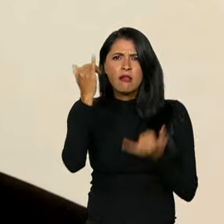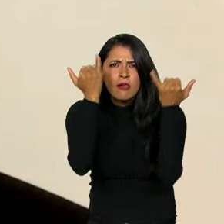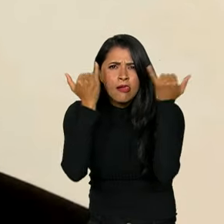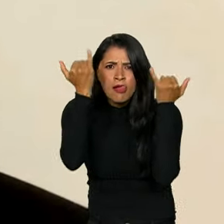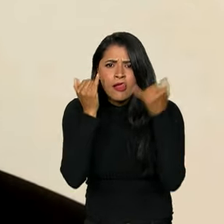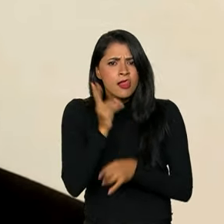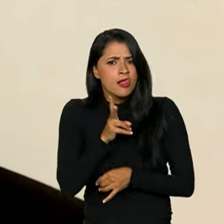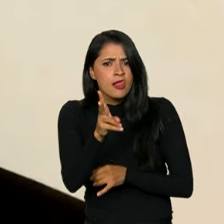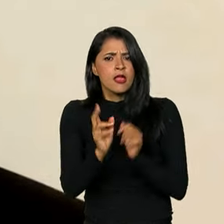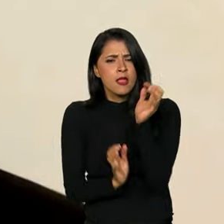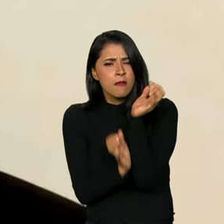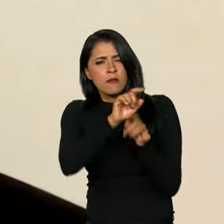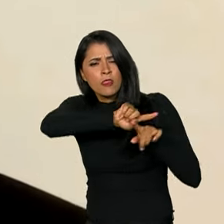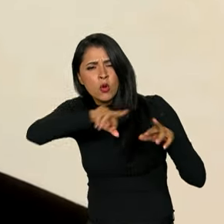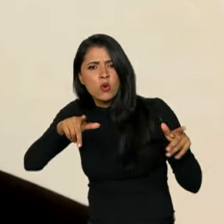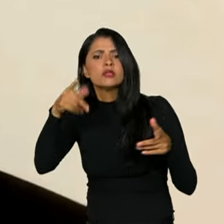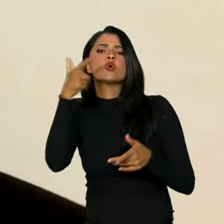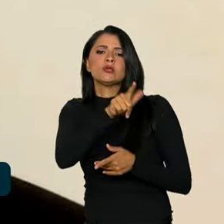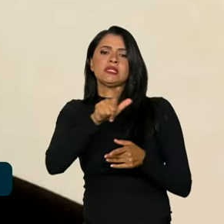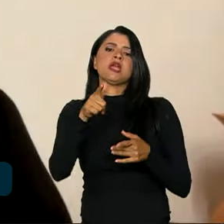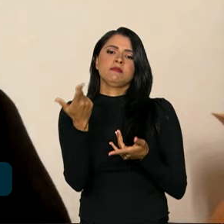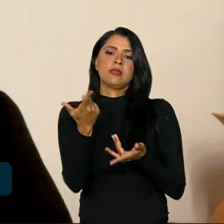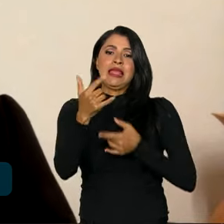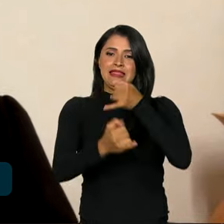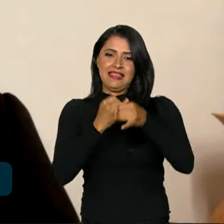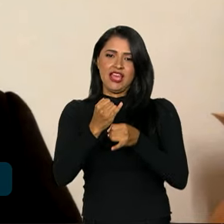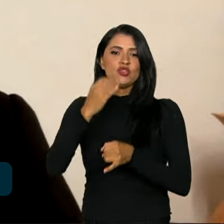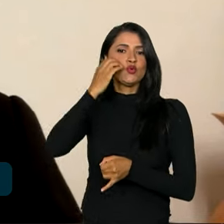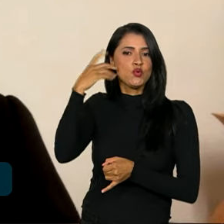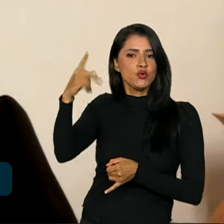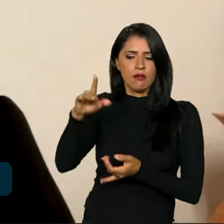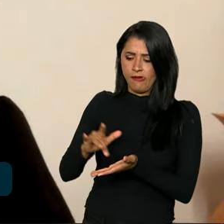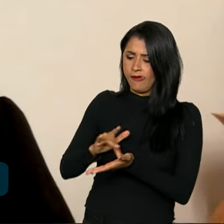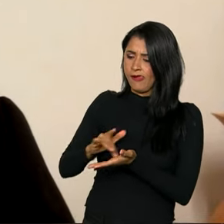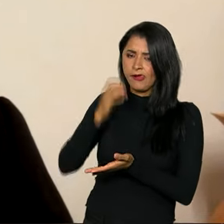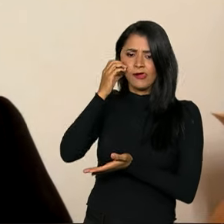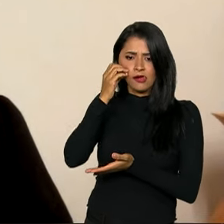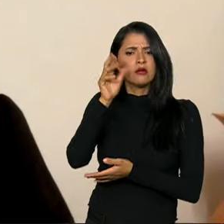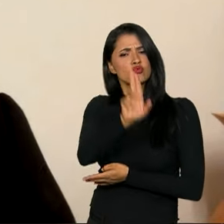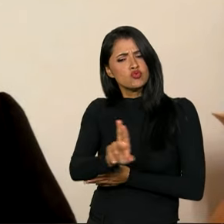questões mais burocráticas pela internet do celular. Eu uso muito, principalmente para